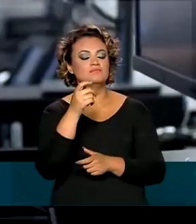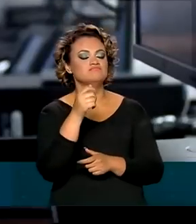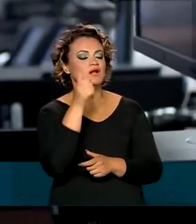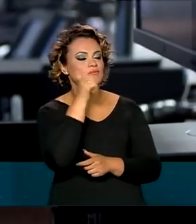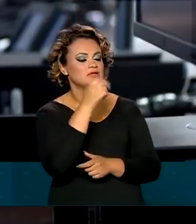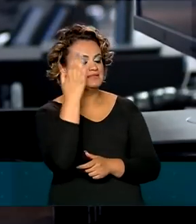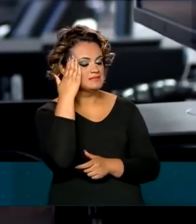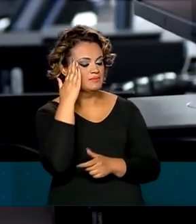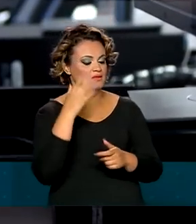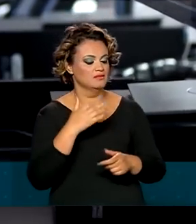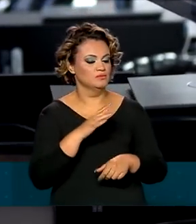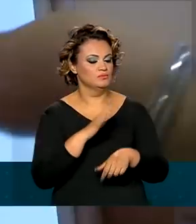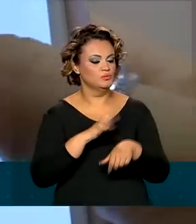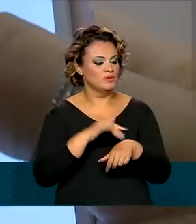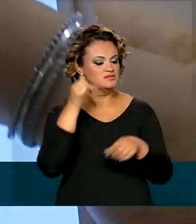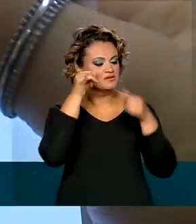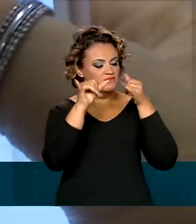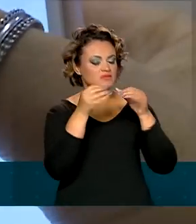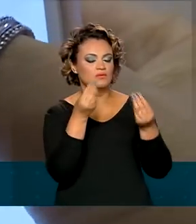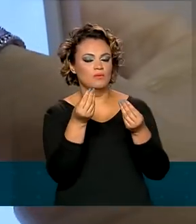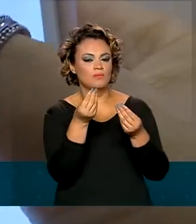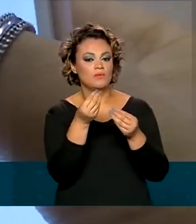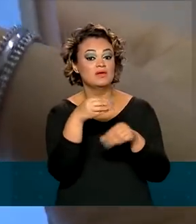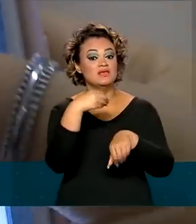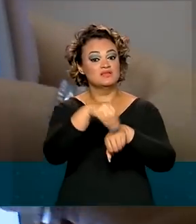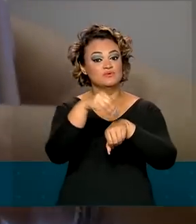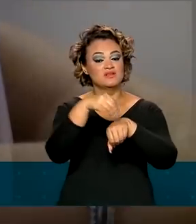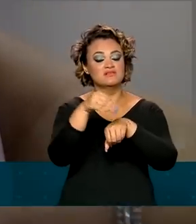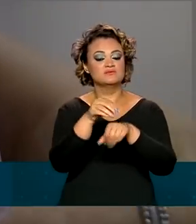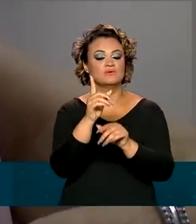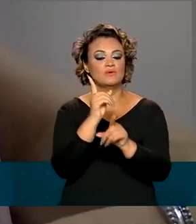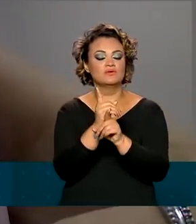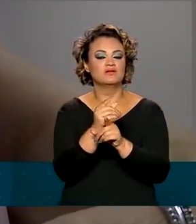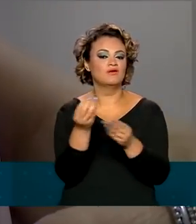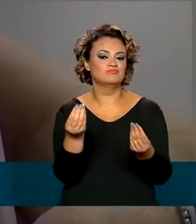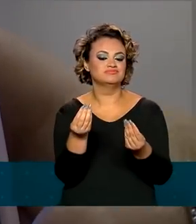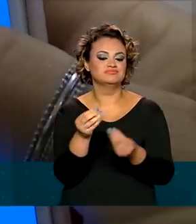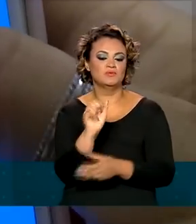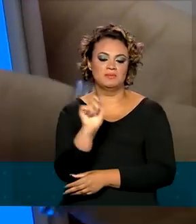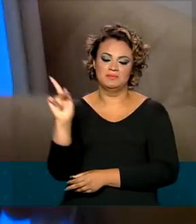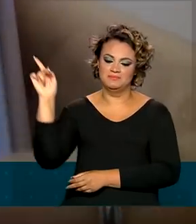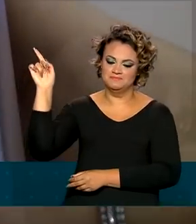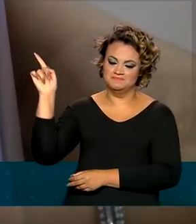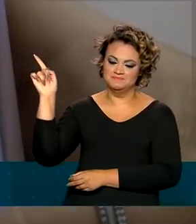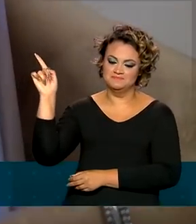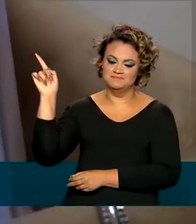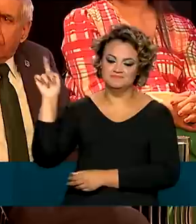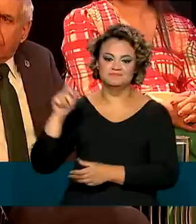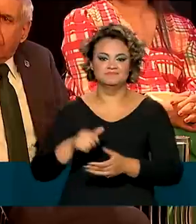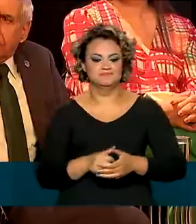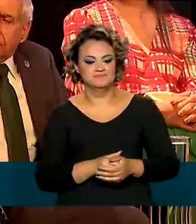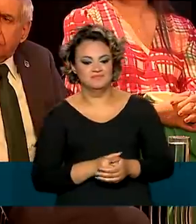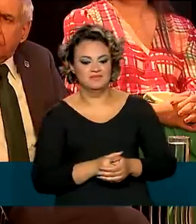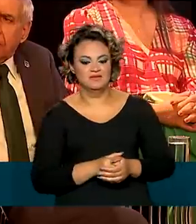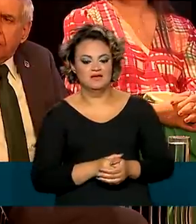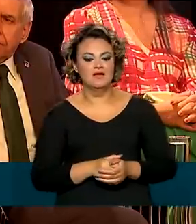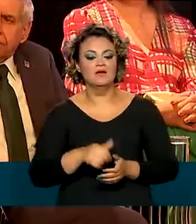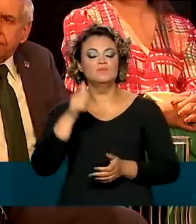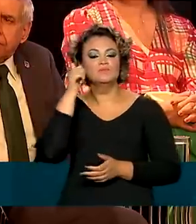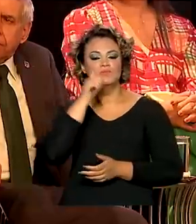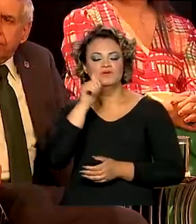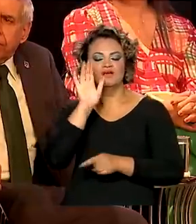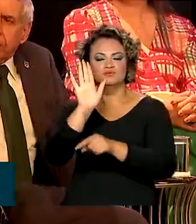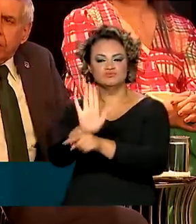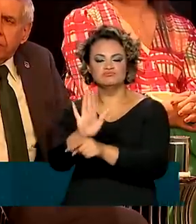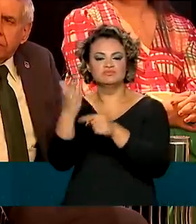prevenir contra a doença. E as orientações vão ser disponibilizadas no aplicativo Caixa Tem. São mulheres apoiando